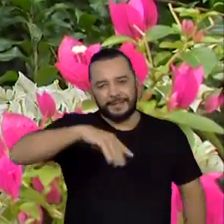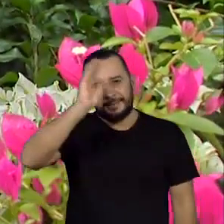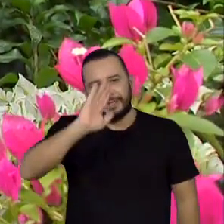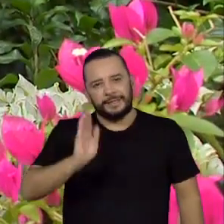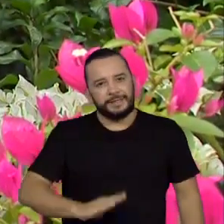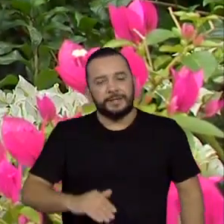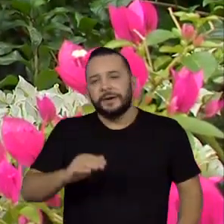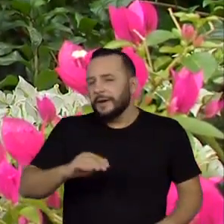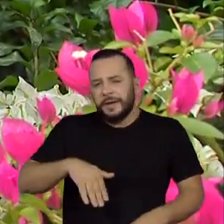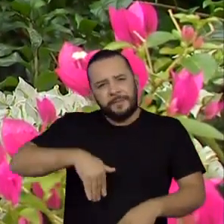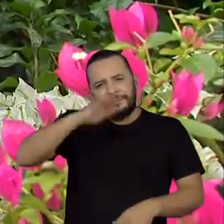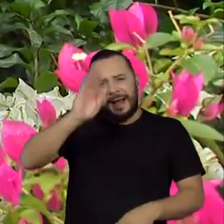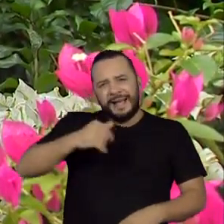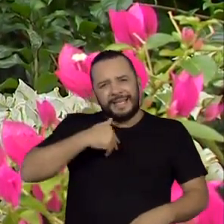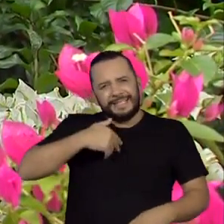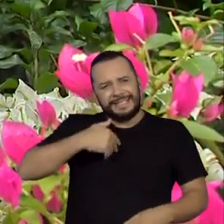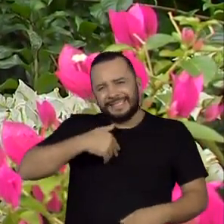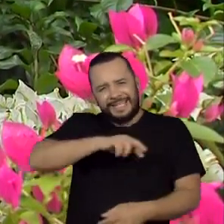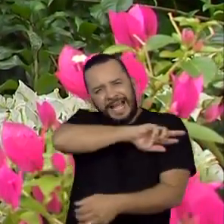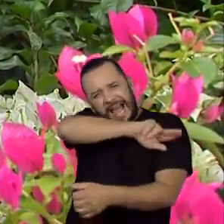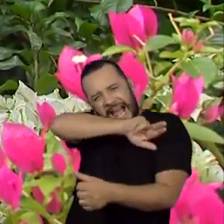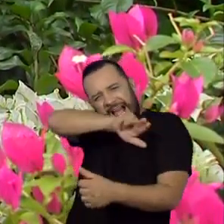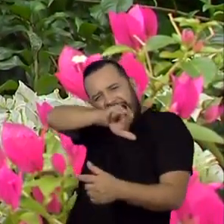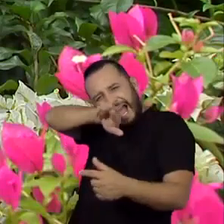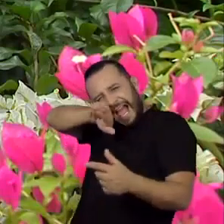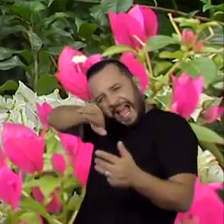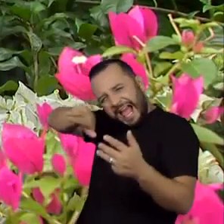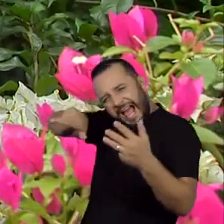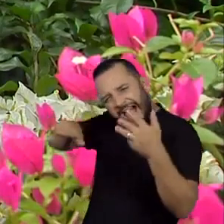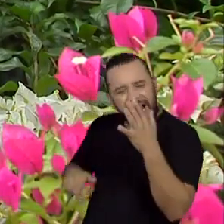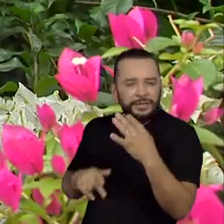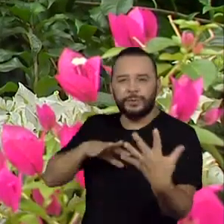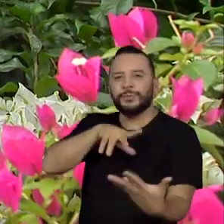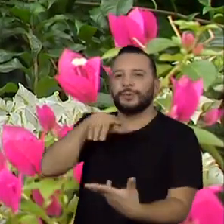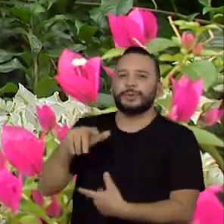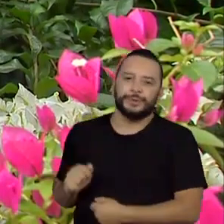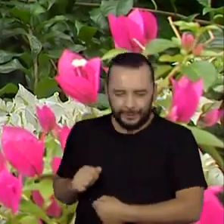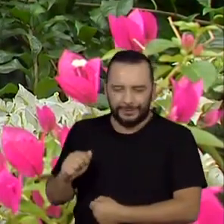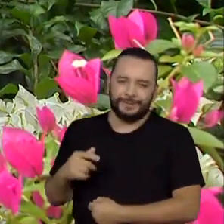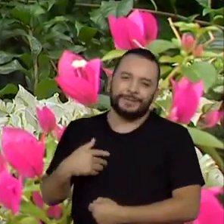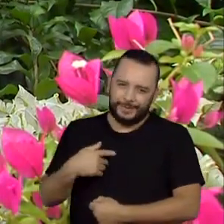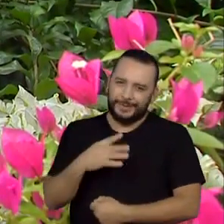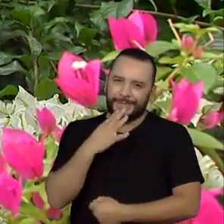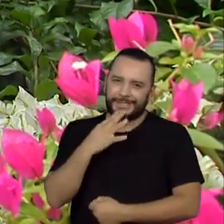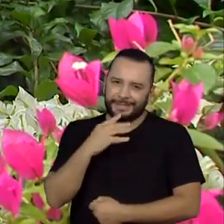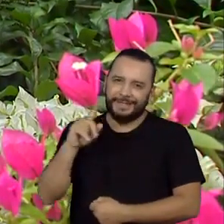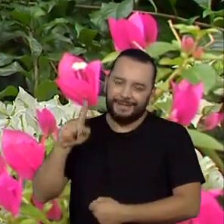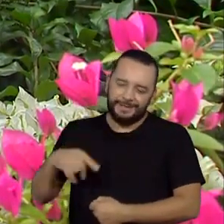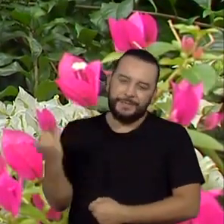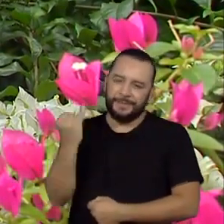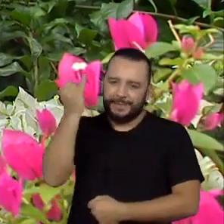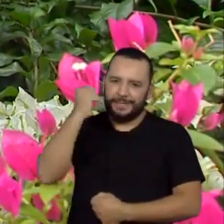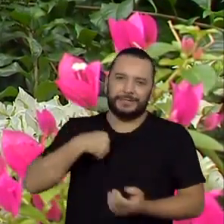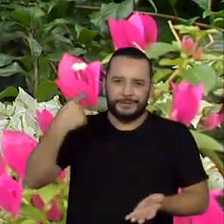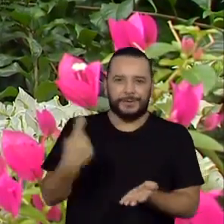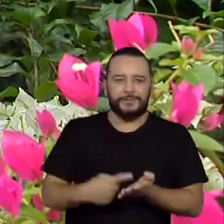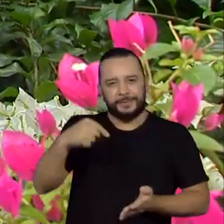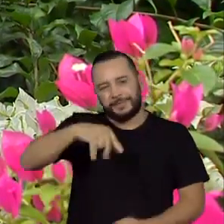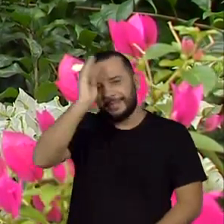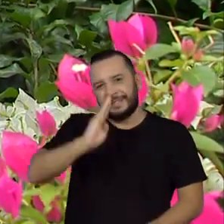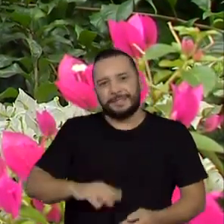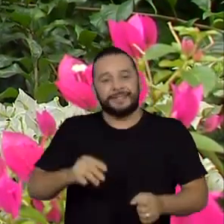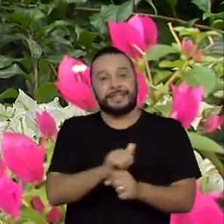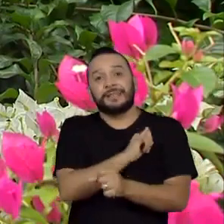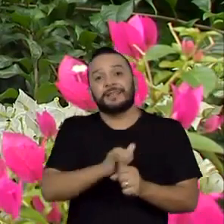rica do mundo. Por isso, conhecê-la é fundamental. Um compromisso do país com a estratégia global